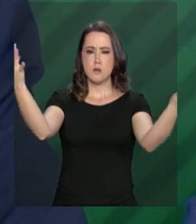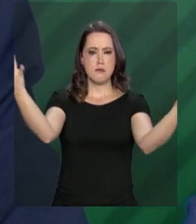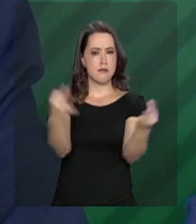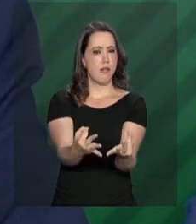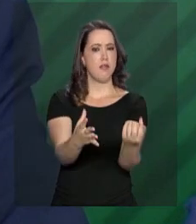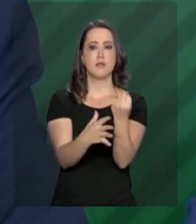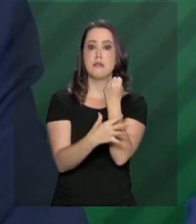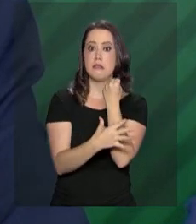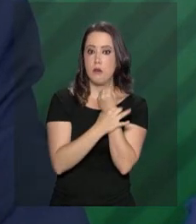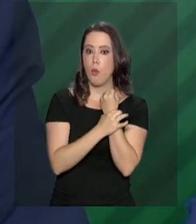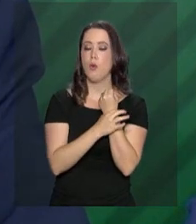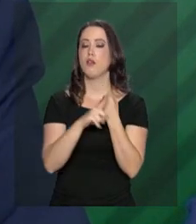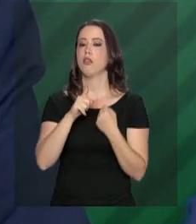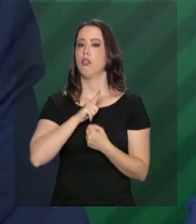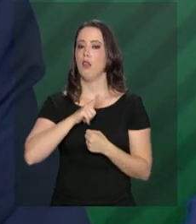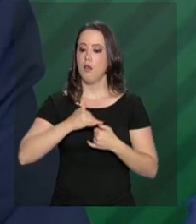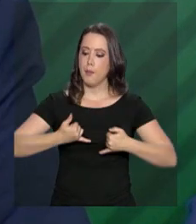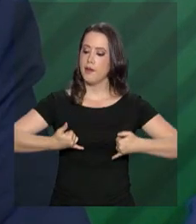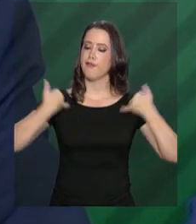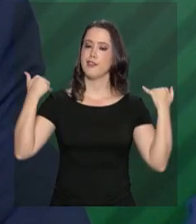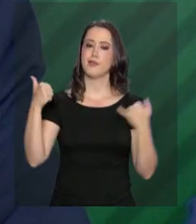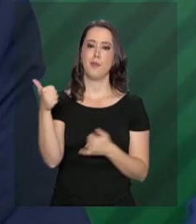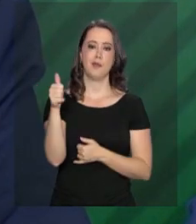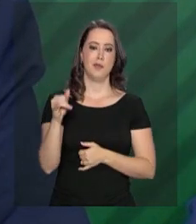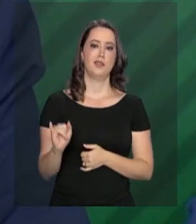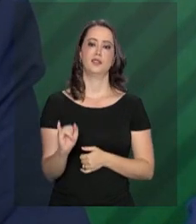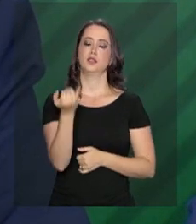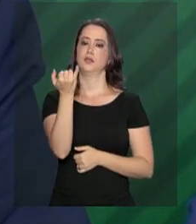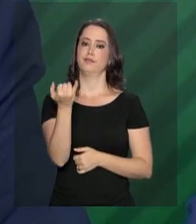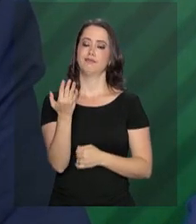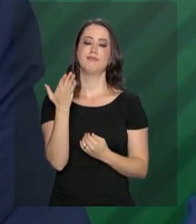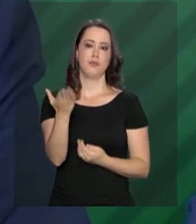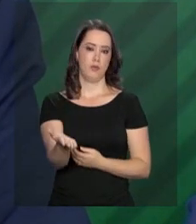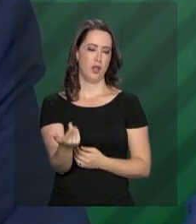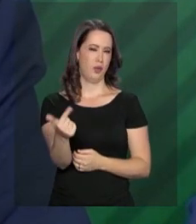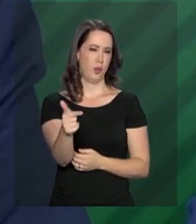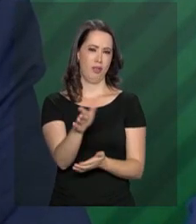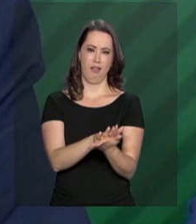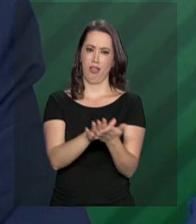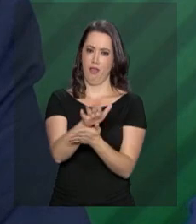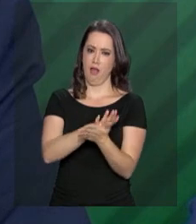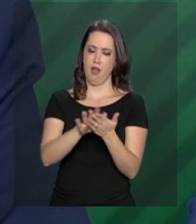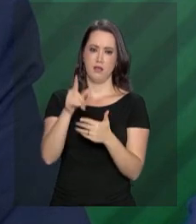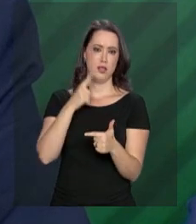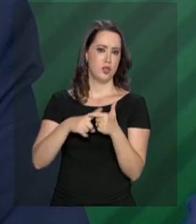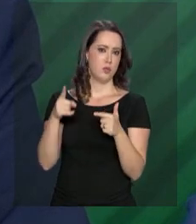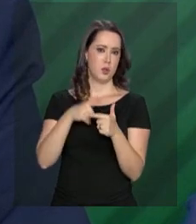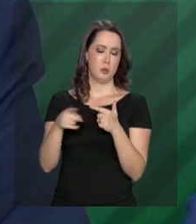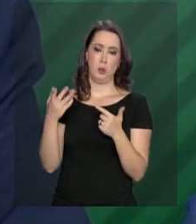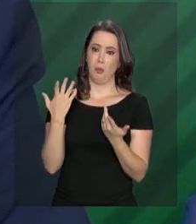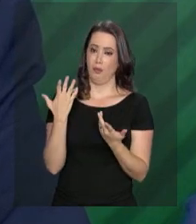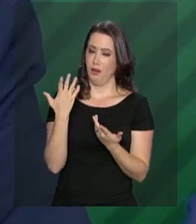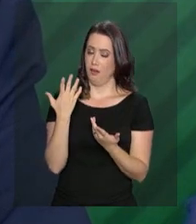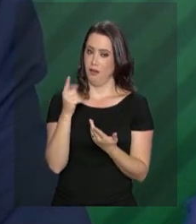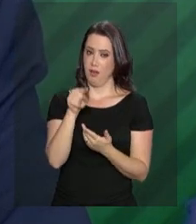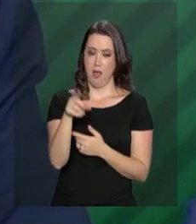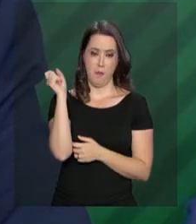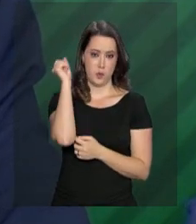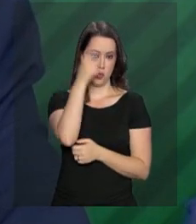segura para a festa do dia 1º. Sem que isso traga maiores constrangimentos,